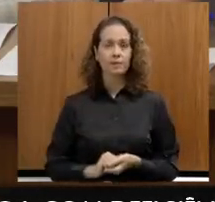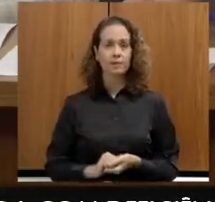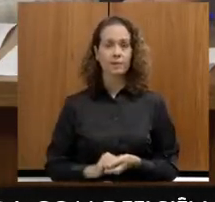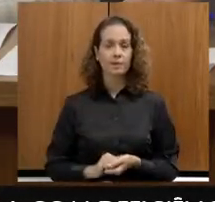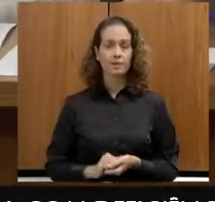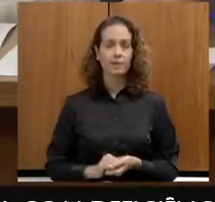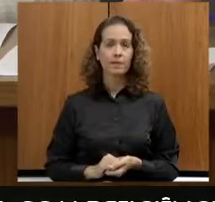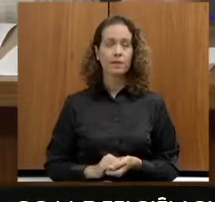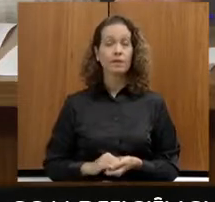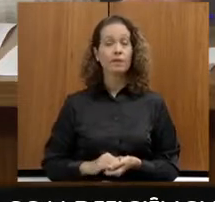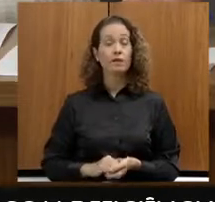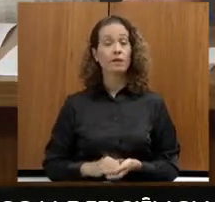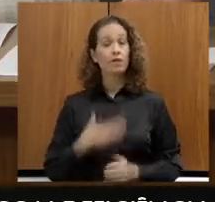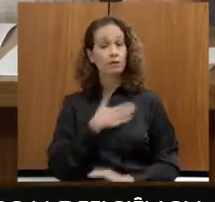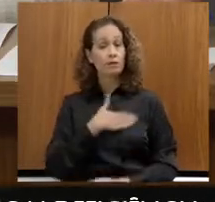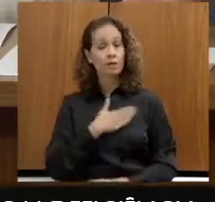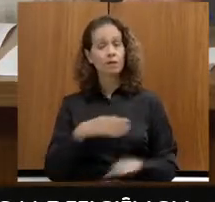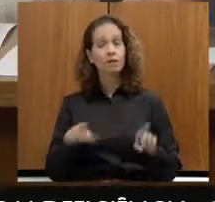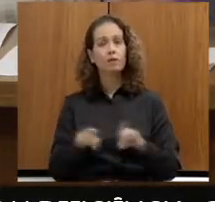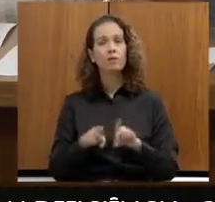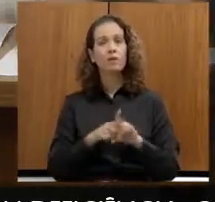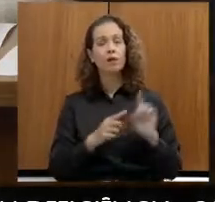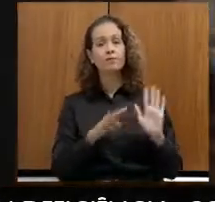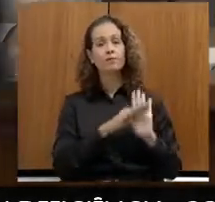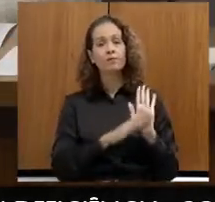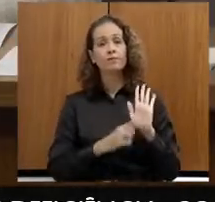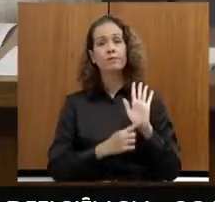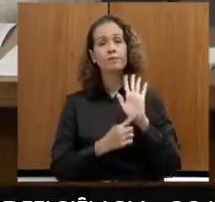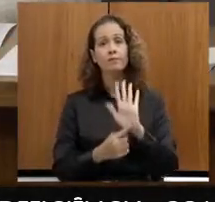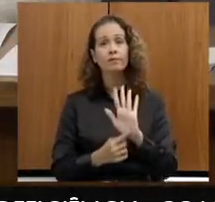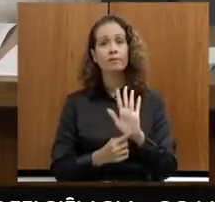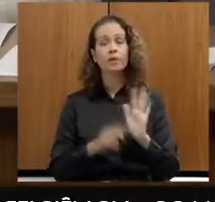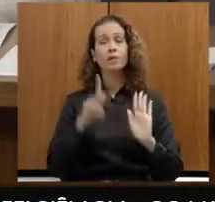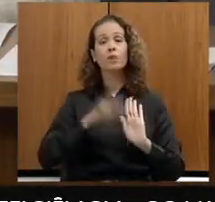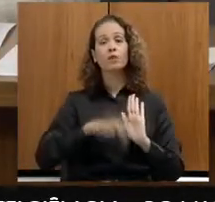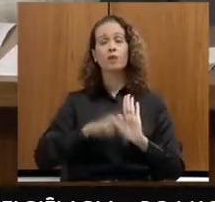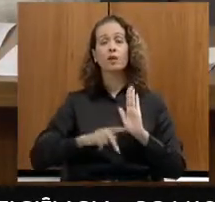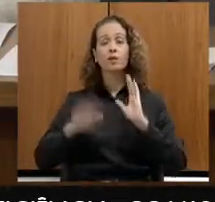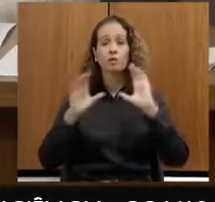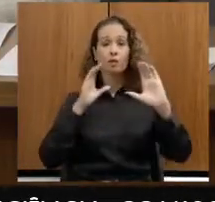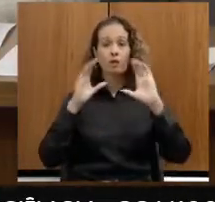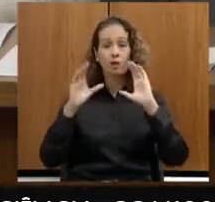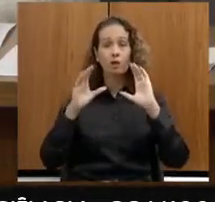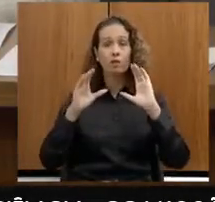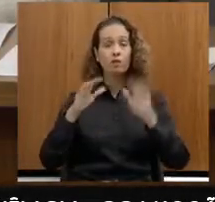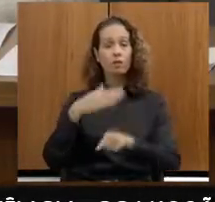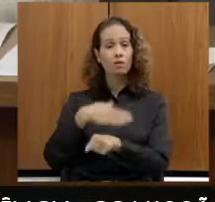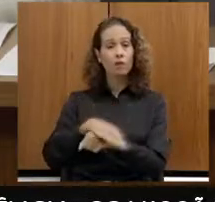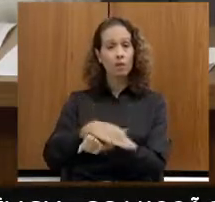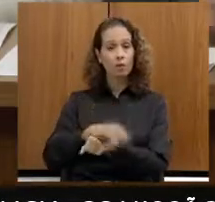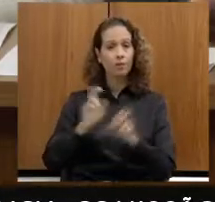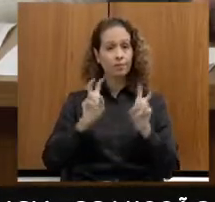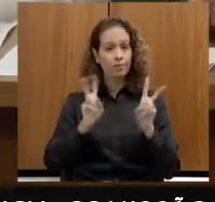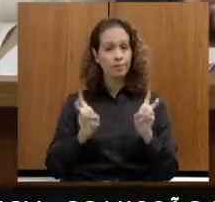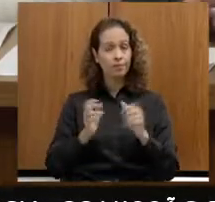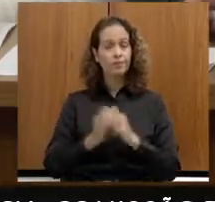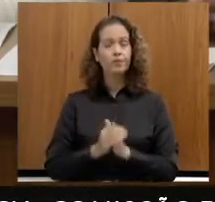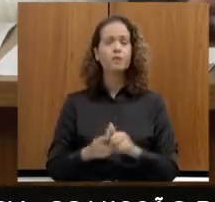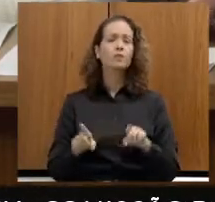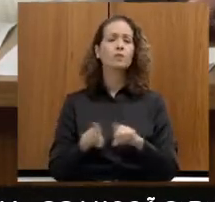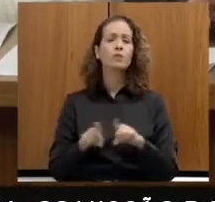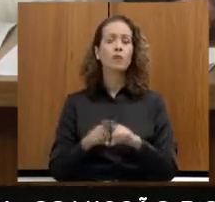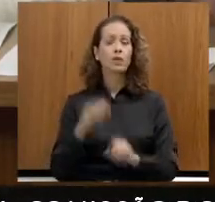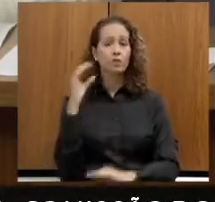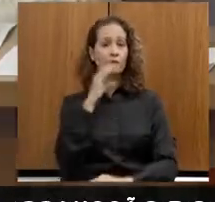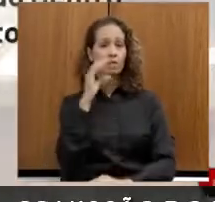Eu gostaria também de dar destaque num projeto que chama Canto da Rua. Ele teve o Canto da Rua Emergencial, que foi,